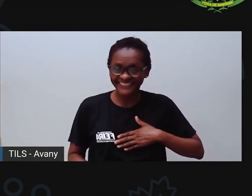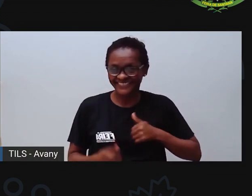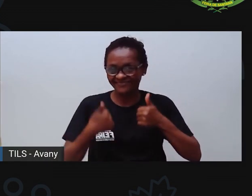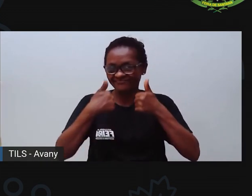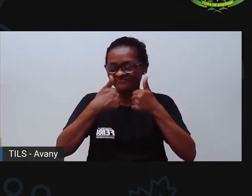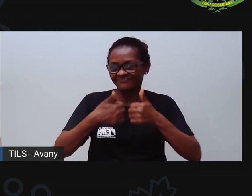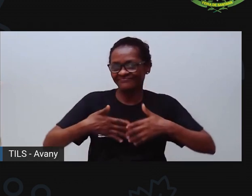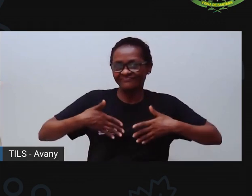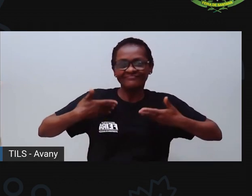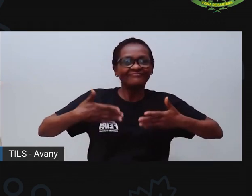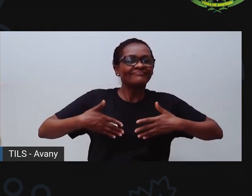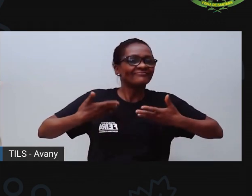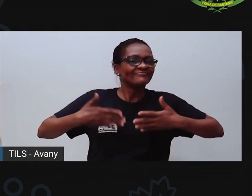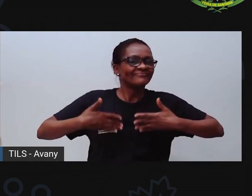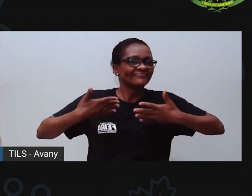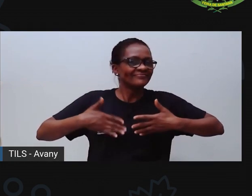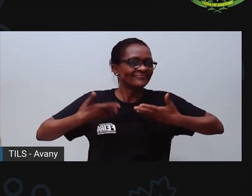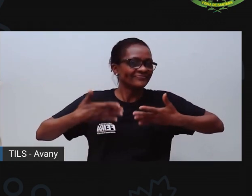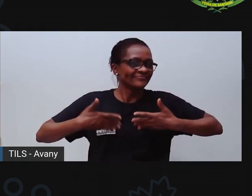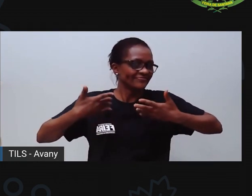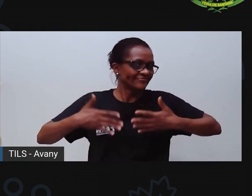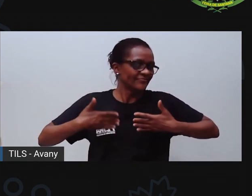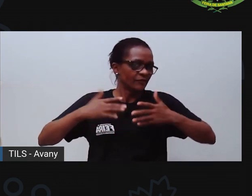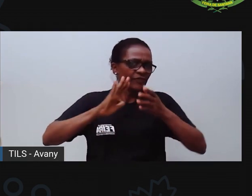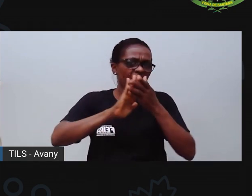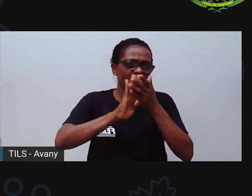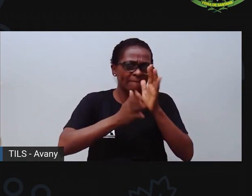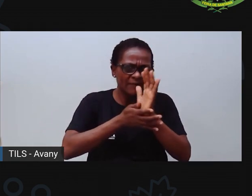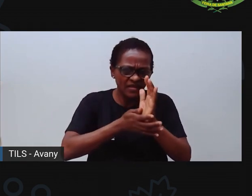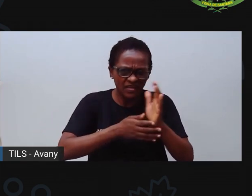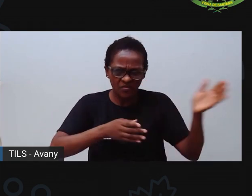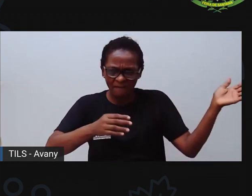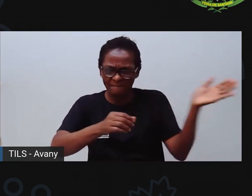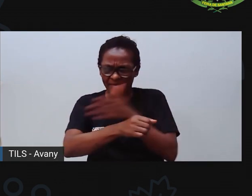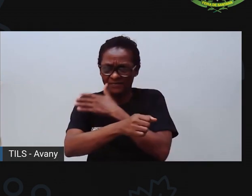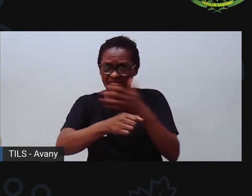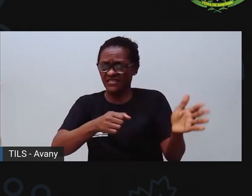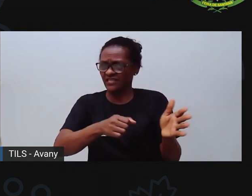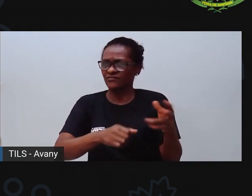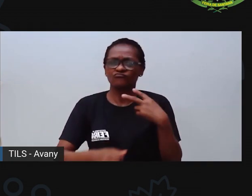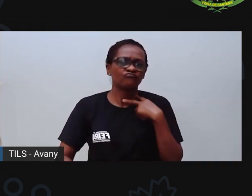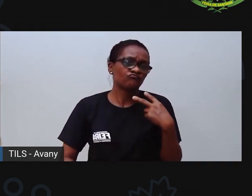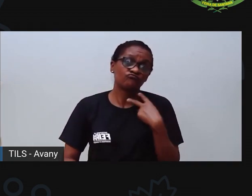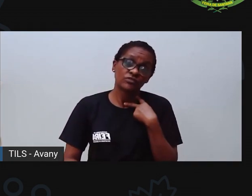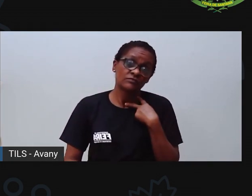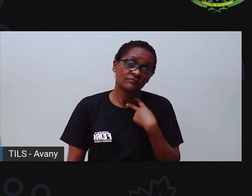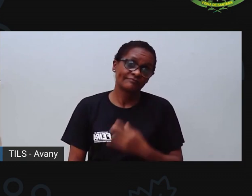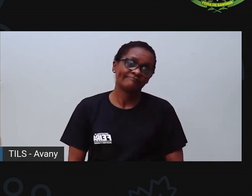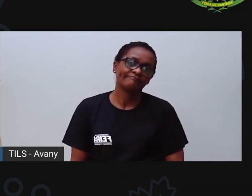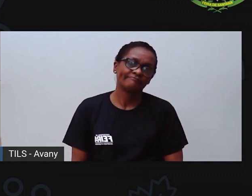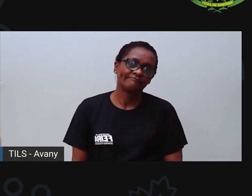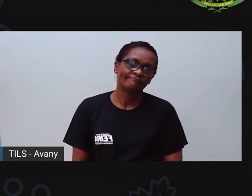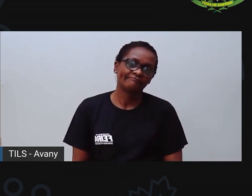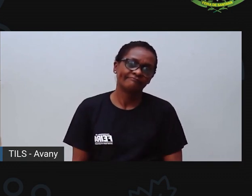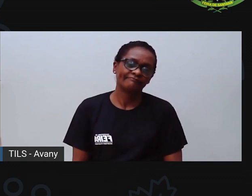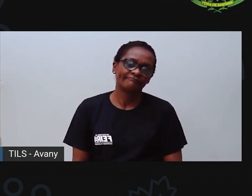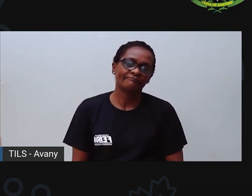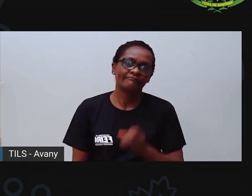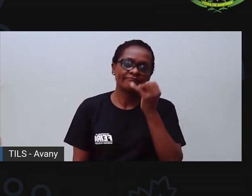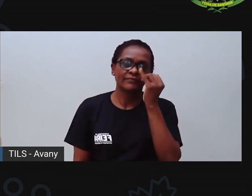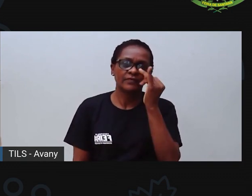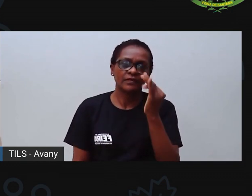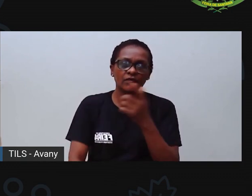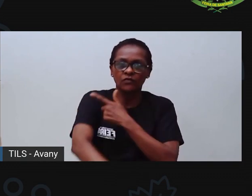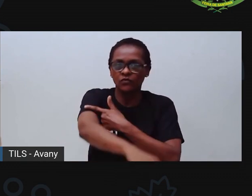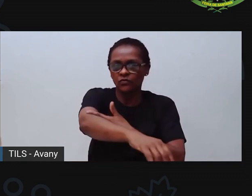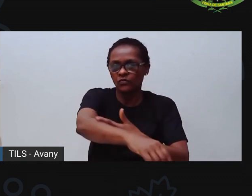A história que fala que as mãos não são para bater. E agora a gente vai discutir um pouco mais. sobre alguns